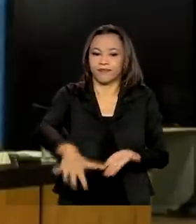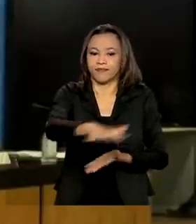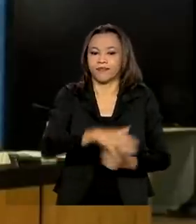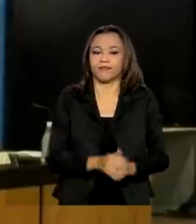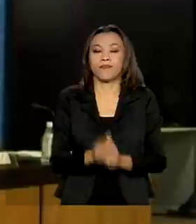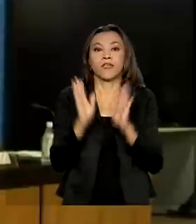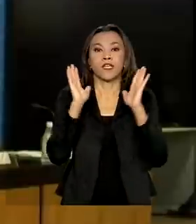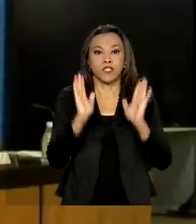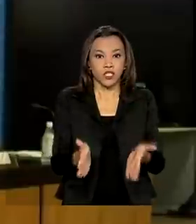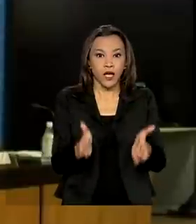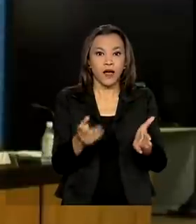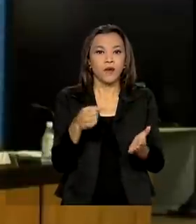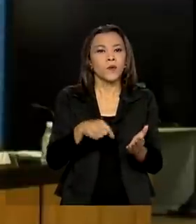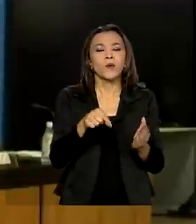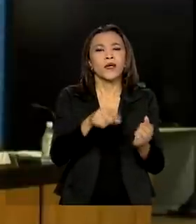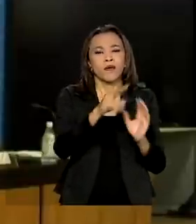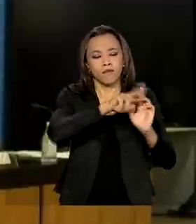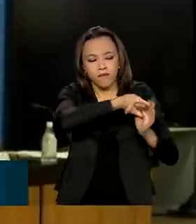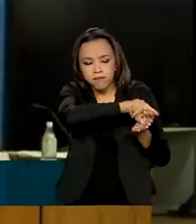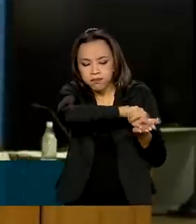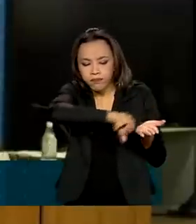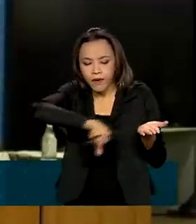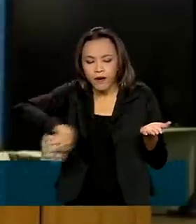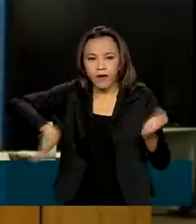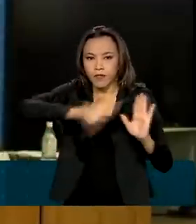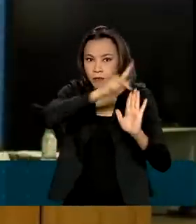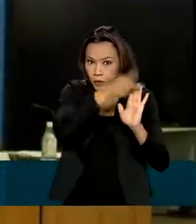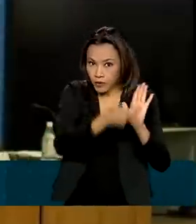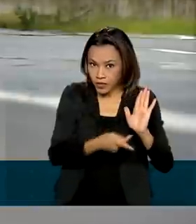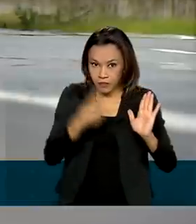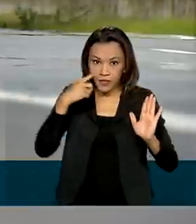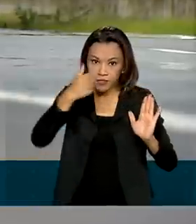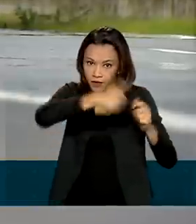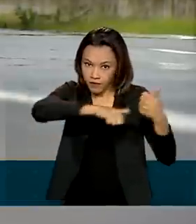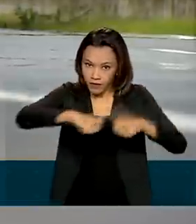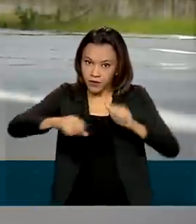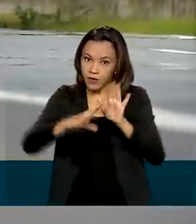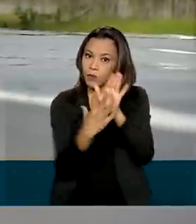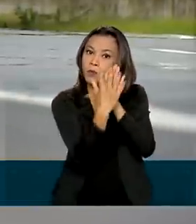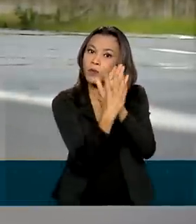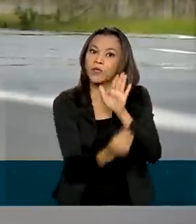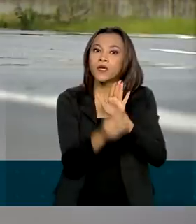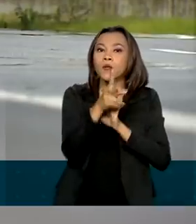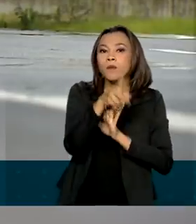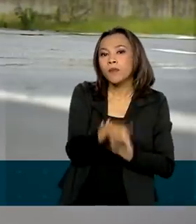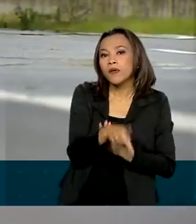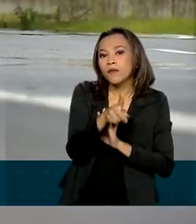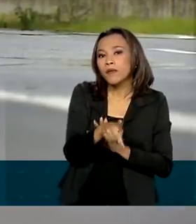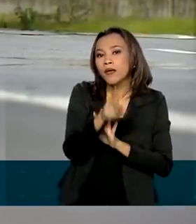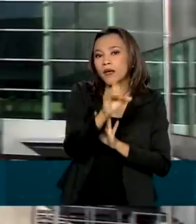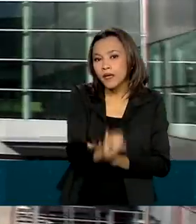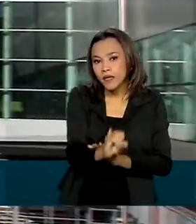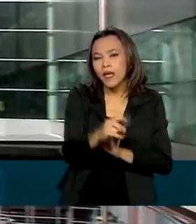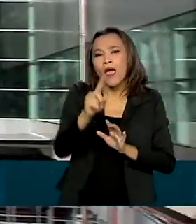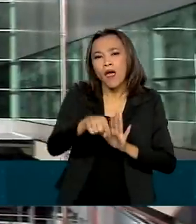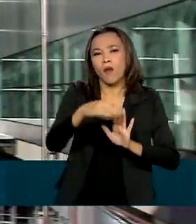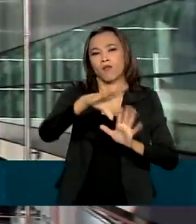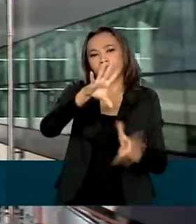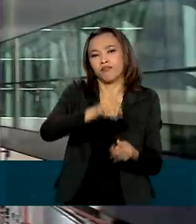Foram incluídos na carteira de projetos a serem qualificados no PPI o Programa de Parcerias de Investimentos,